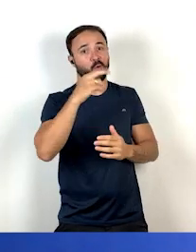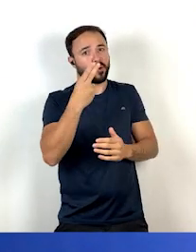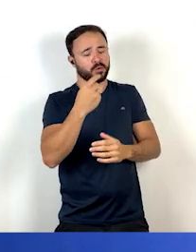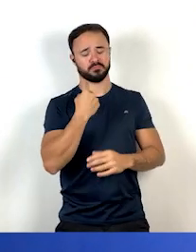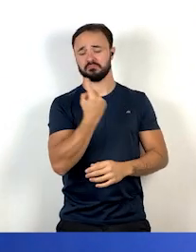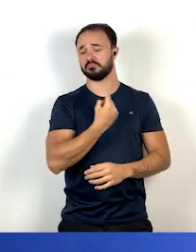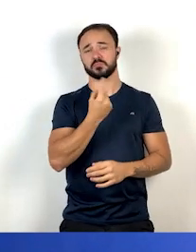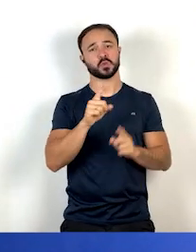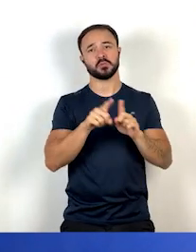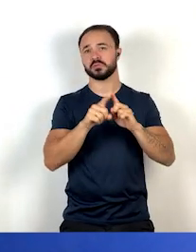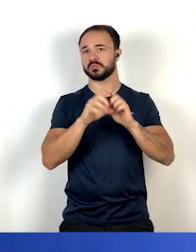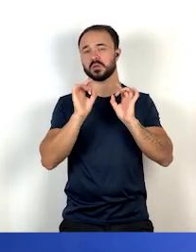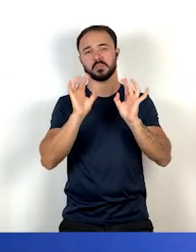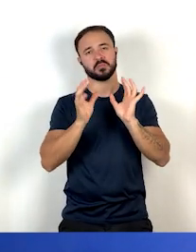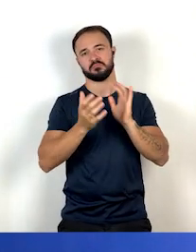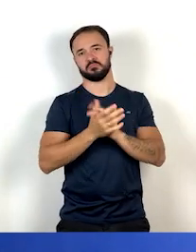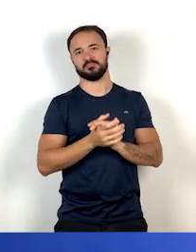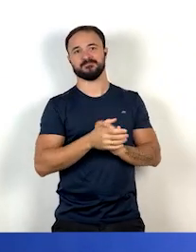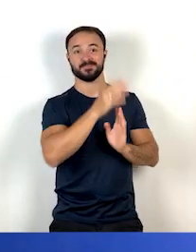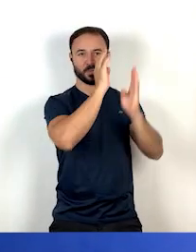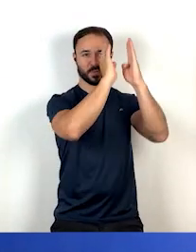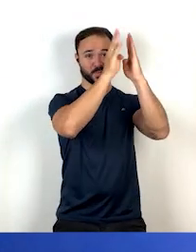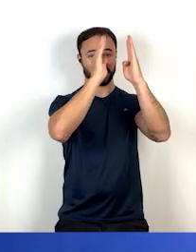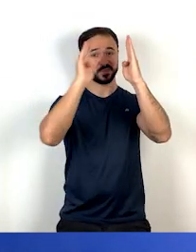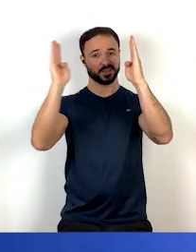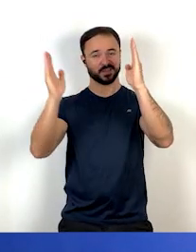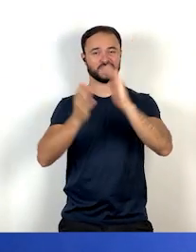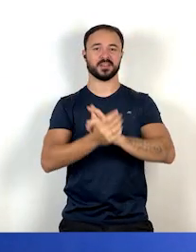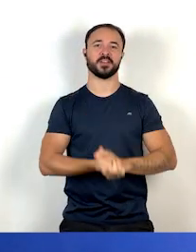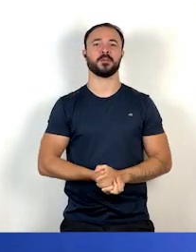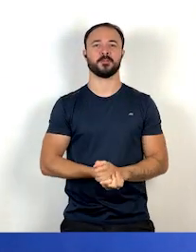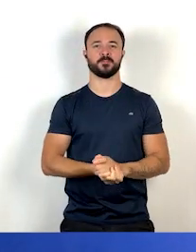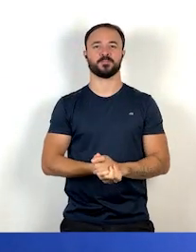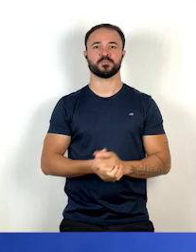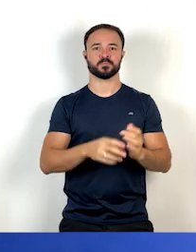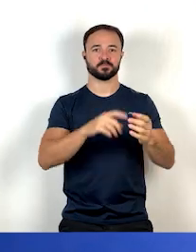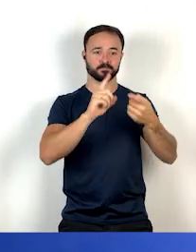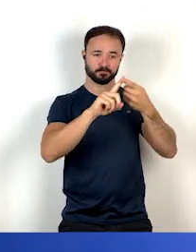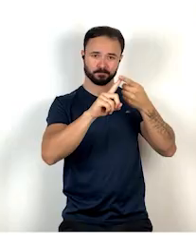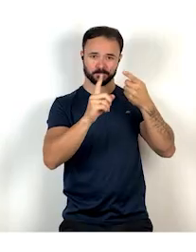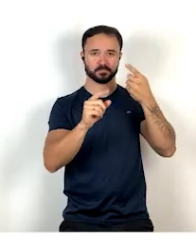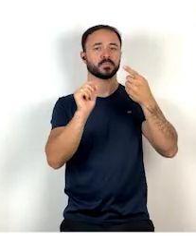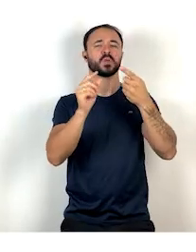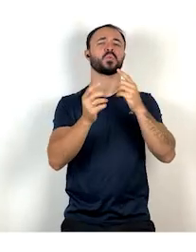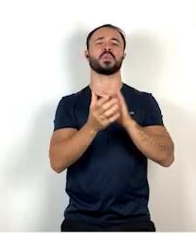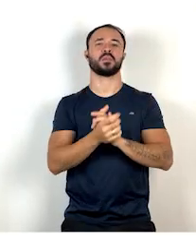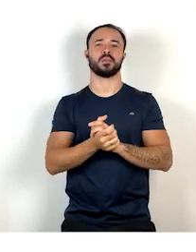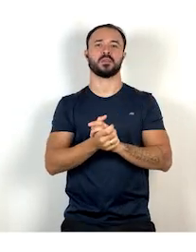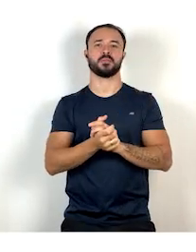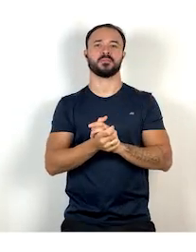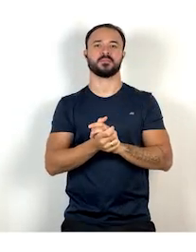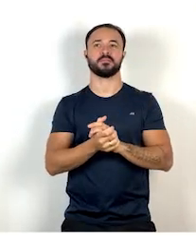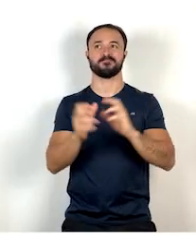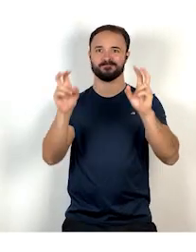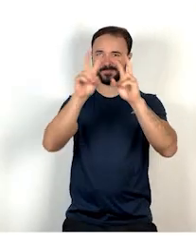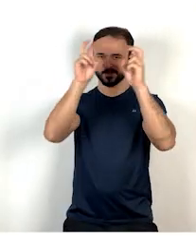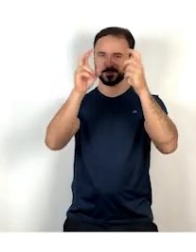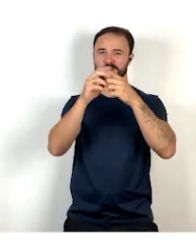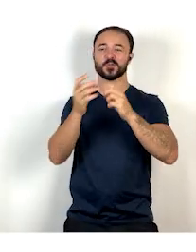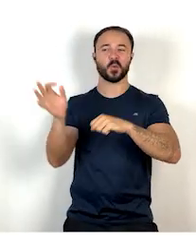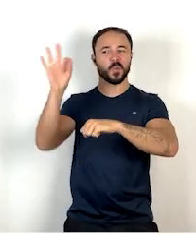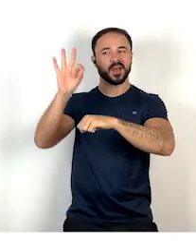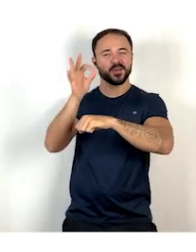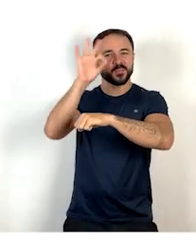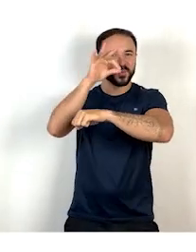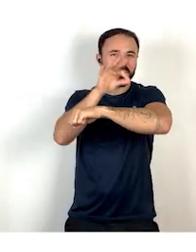uma leitura individual mesmo na biblioteca da escola. O livro 1, que é o título dessa aula,